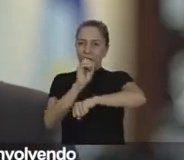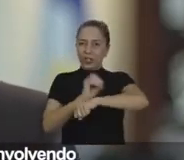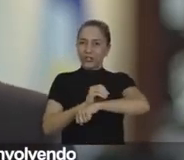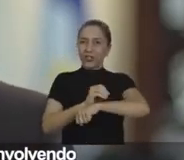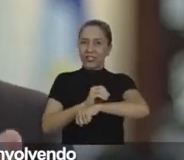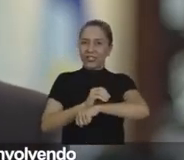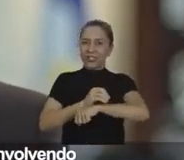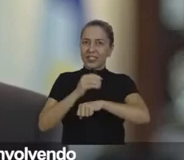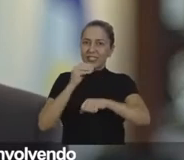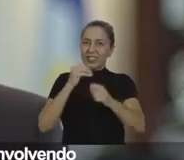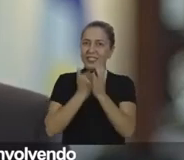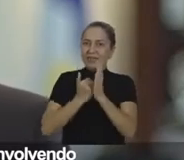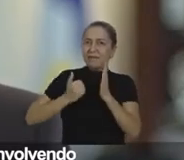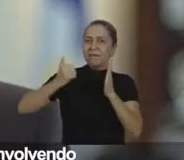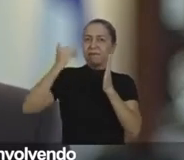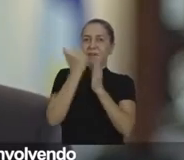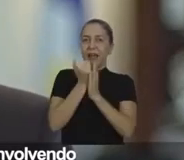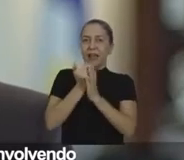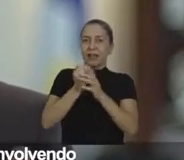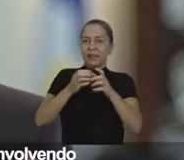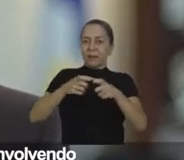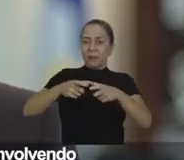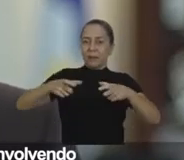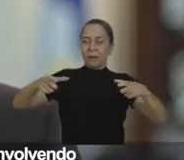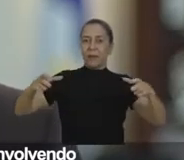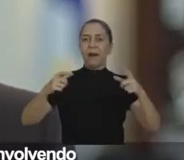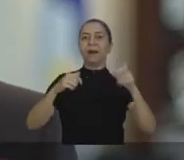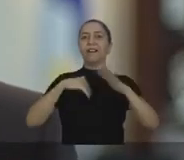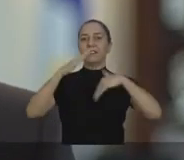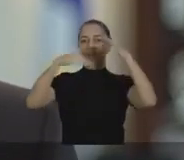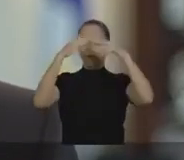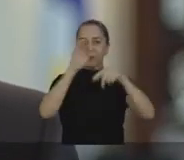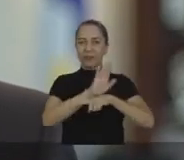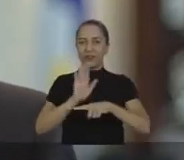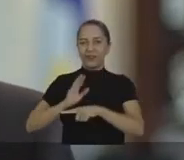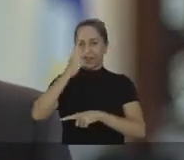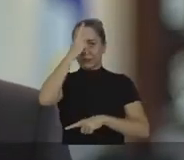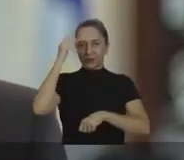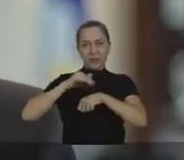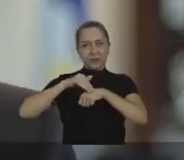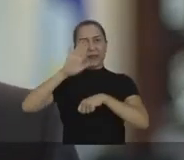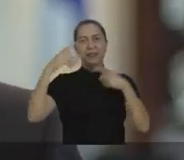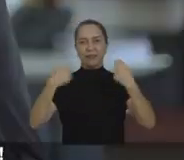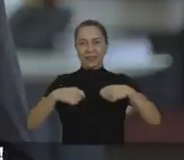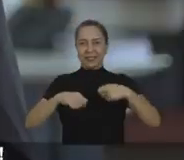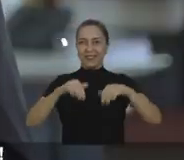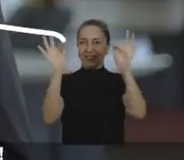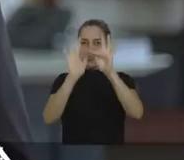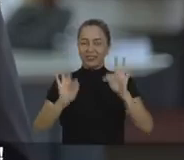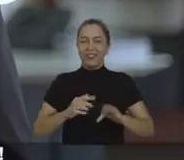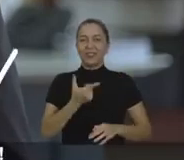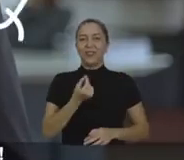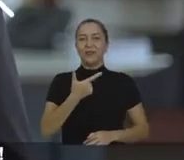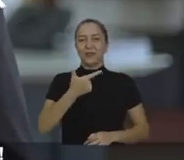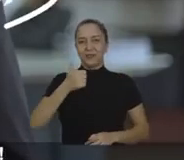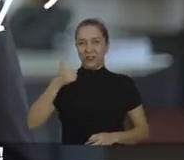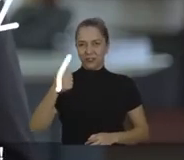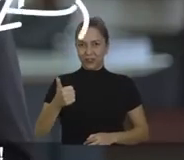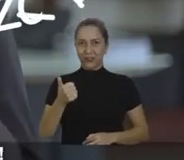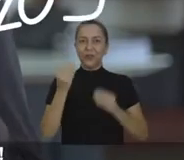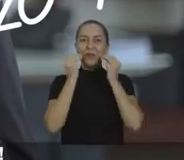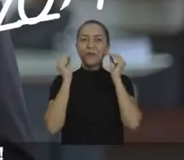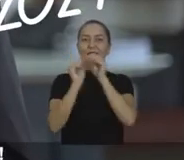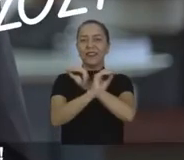Estado de Tocantins cada vez mais crescendo e desenvolvendo e ajudando as pessoas que mais precisam. Feliz 2021